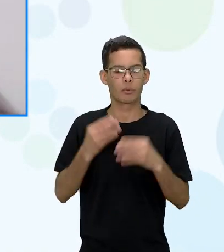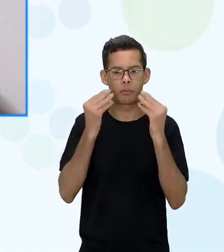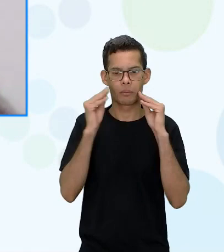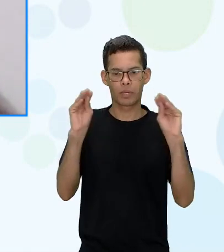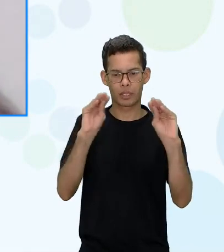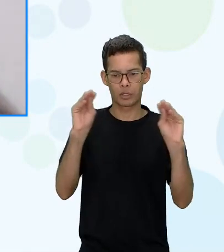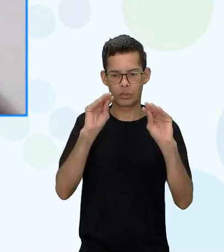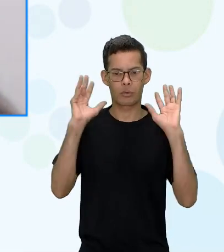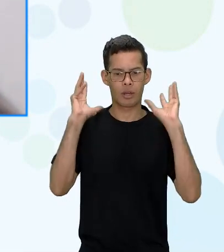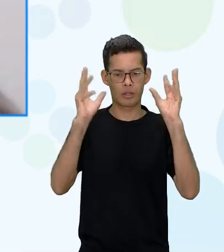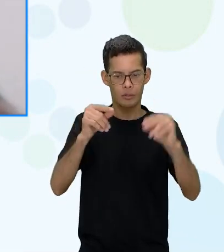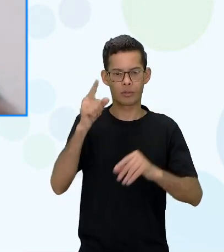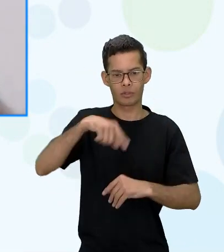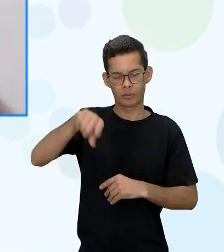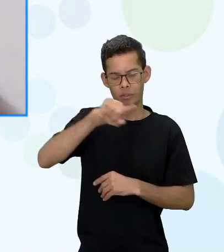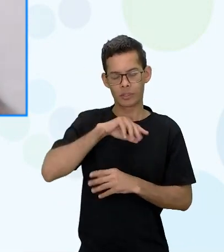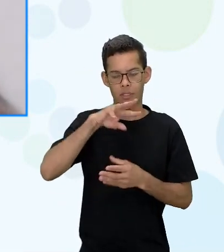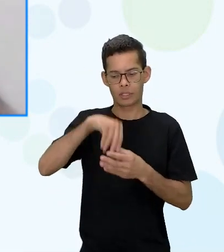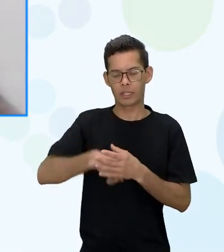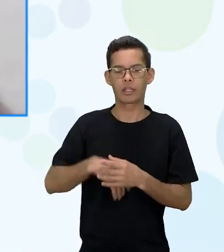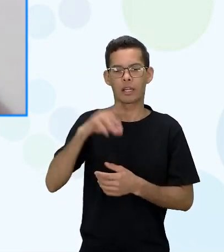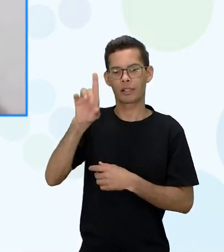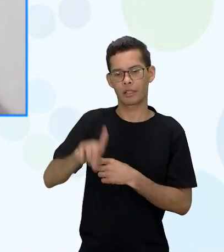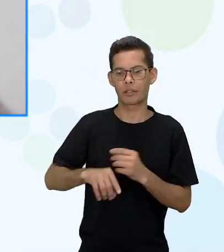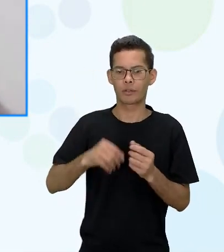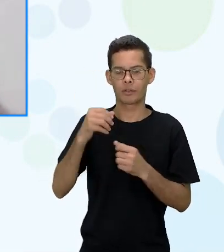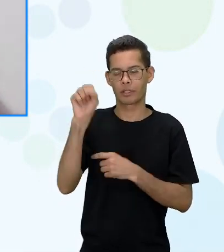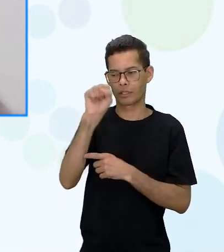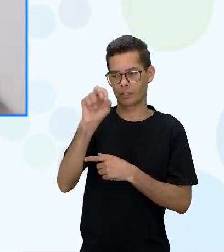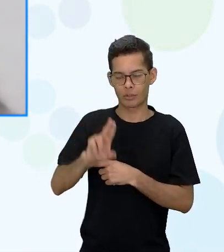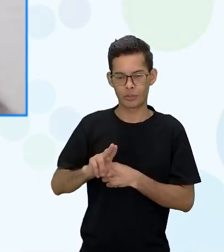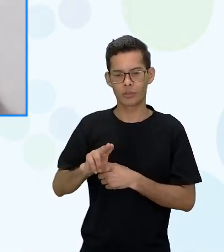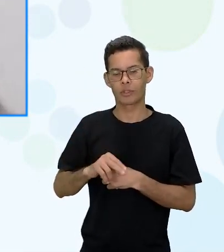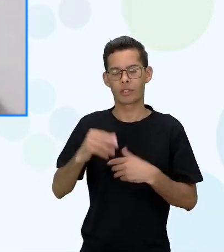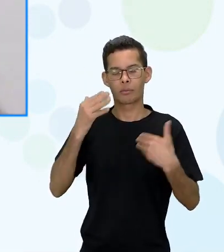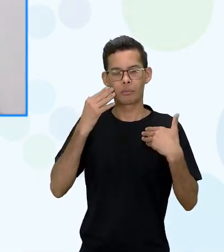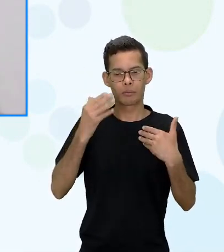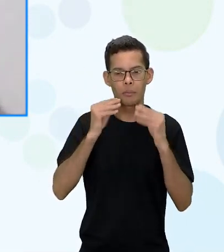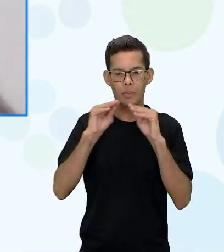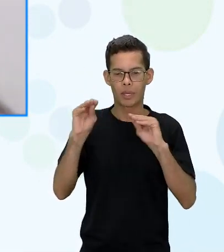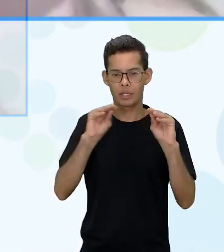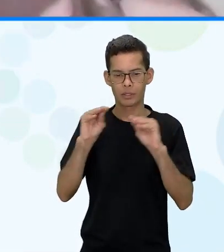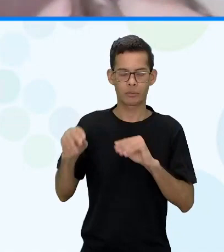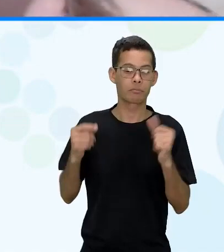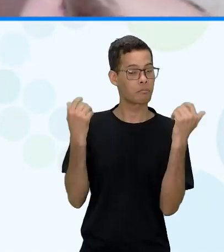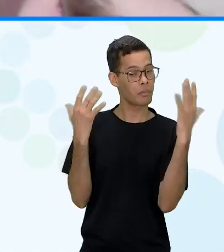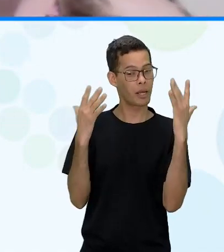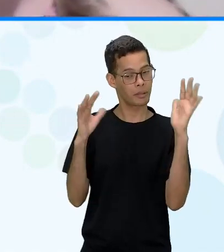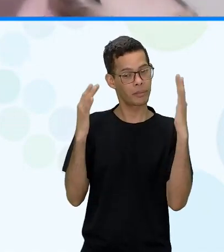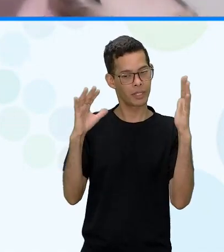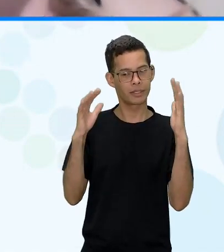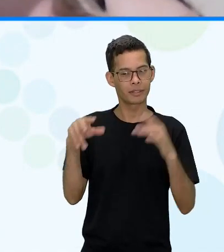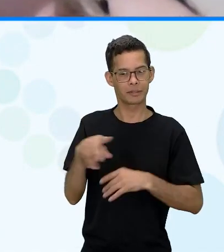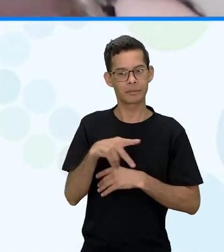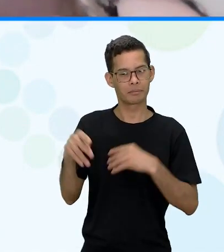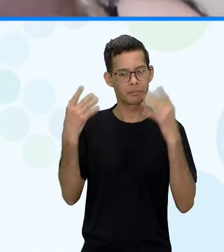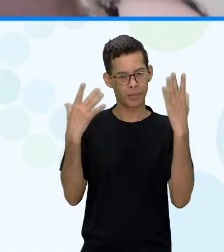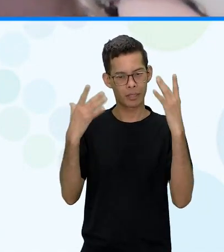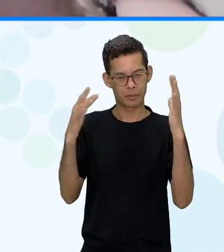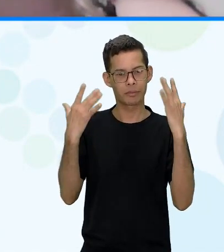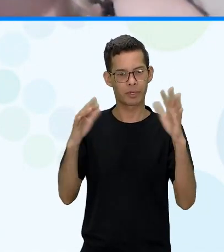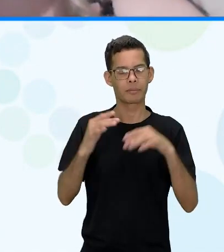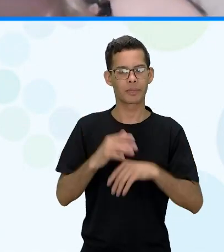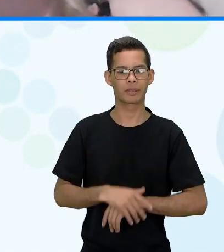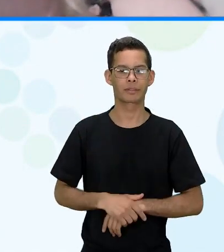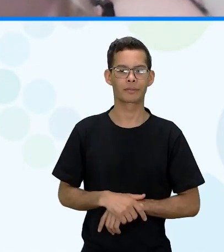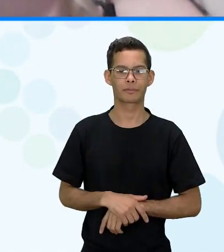todos da diretoria de Suzano e para todos do estado muito obrigada parabéns parabéns professora Fabiana parabéns